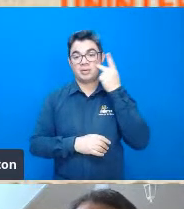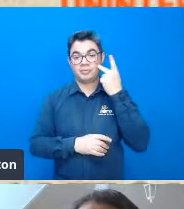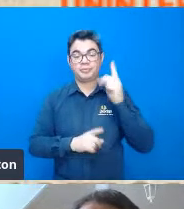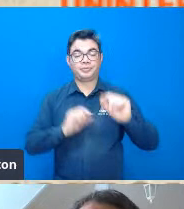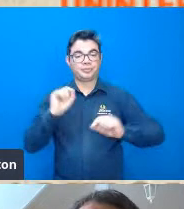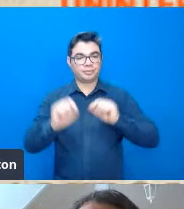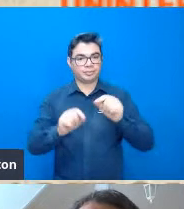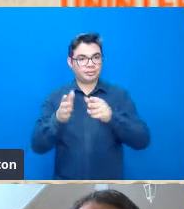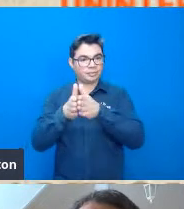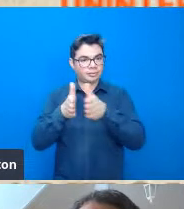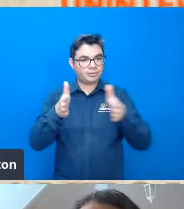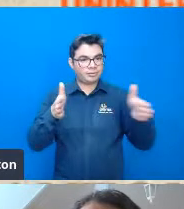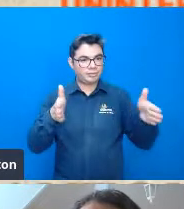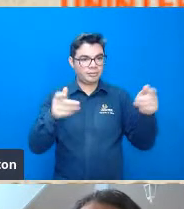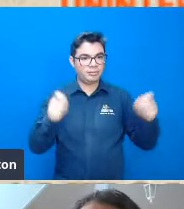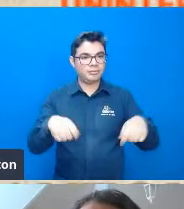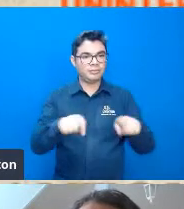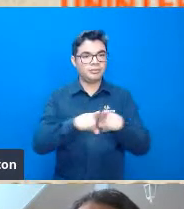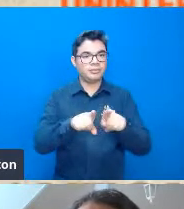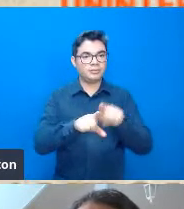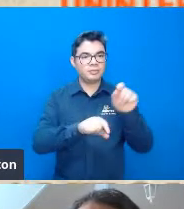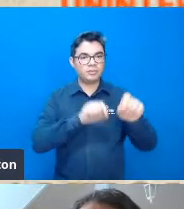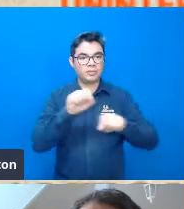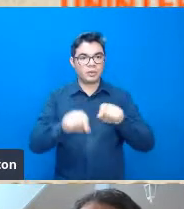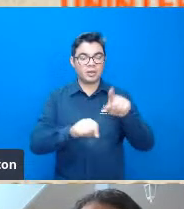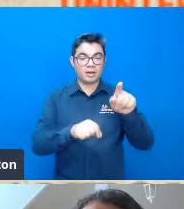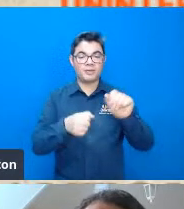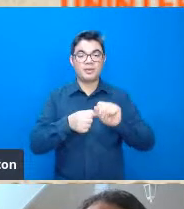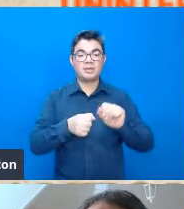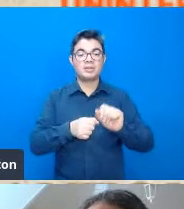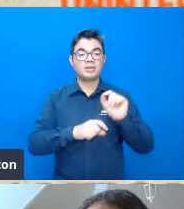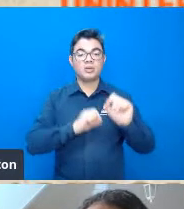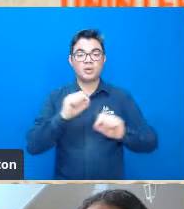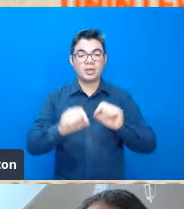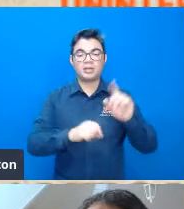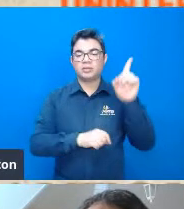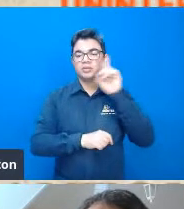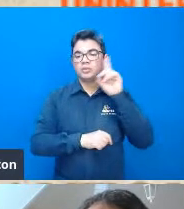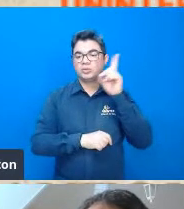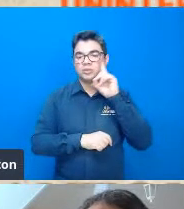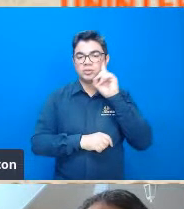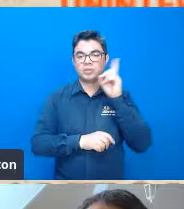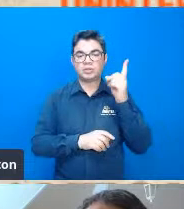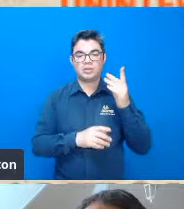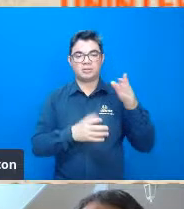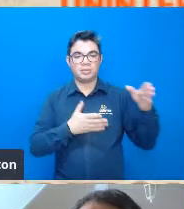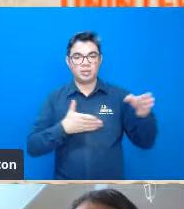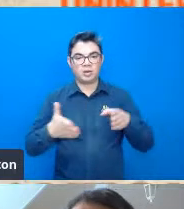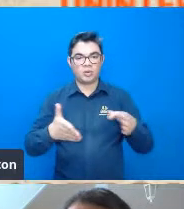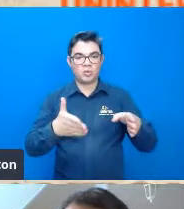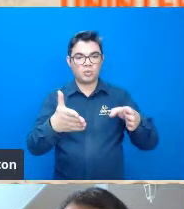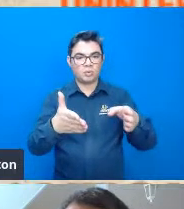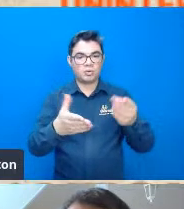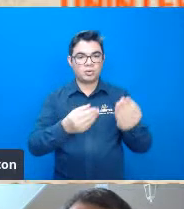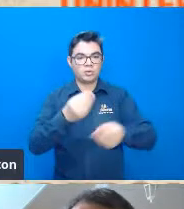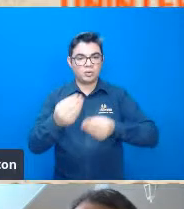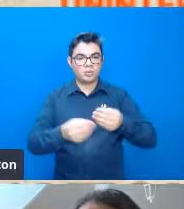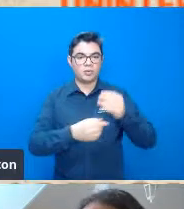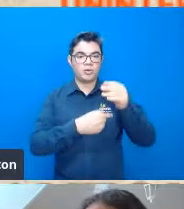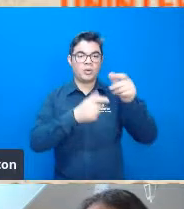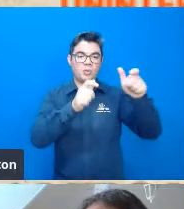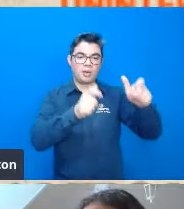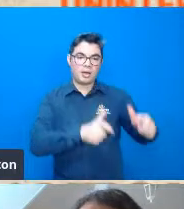período o Cristofoletti ele fazia diariamente o percurso entre Rio Claro